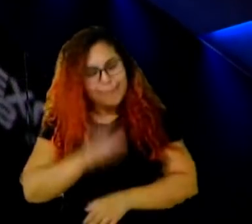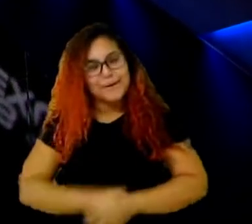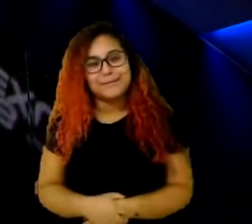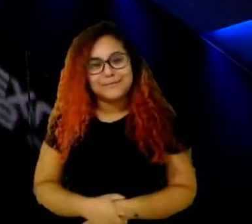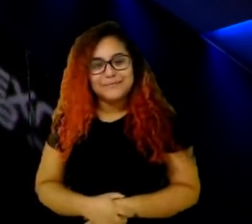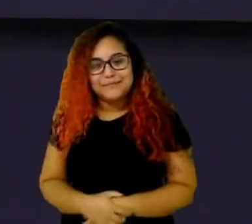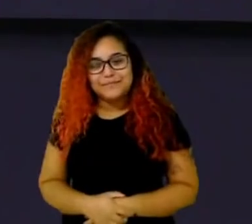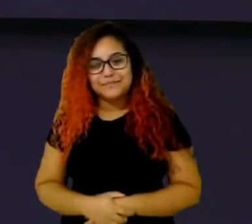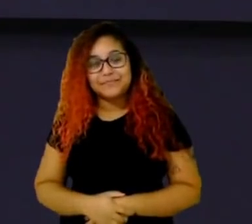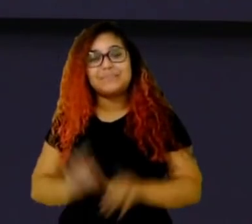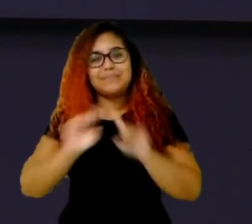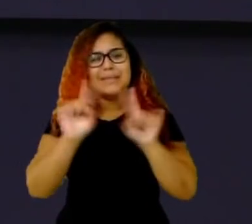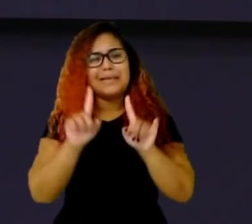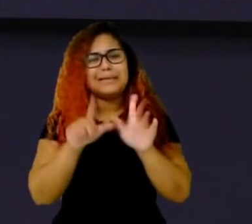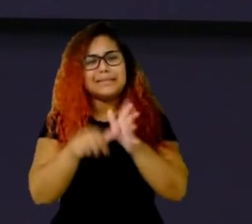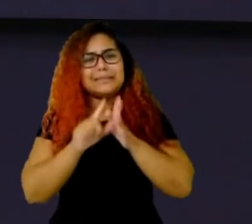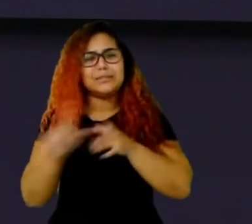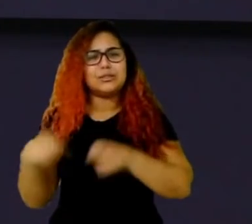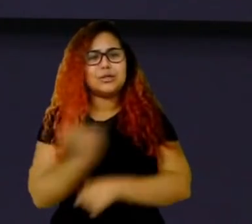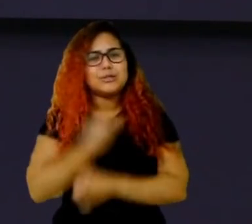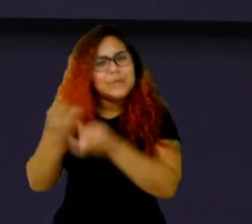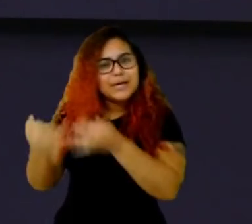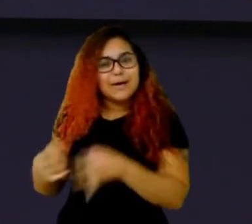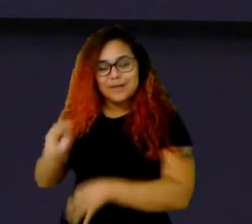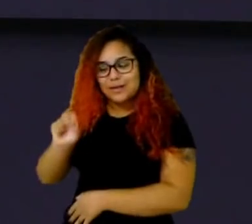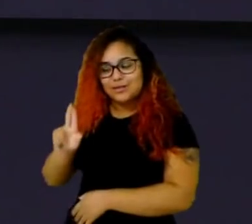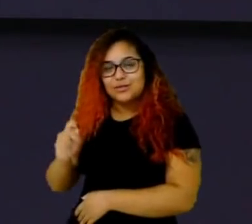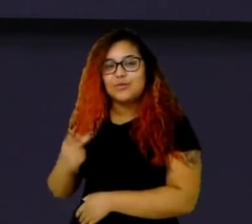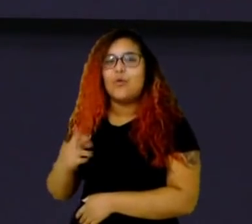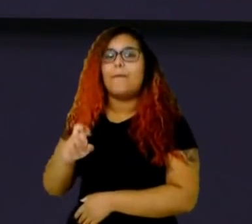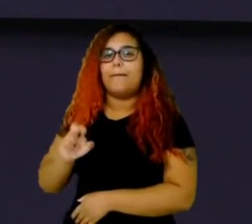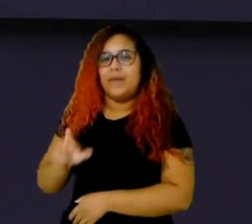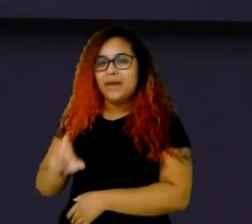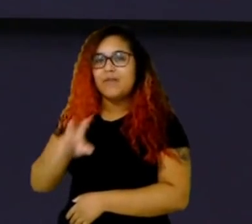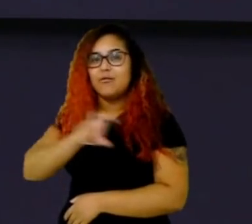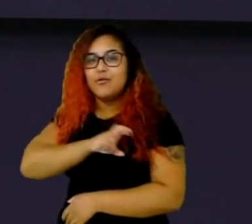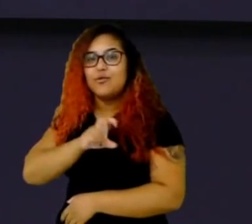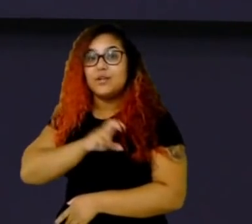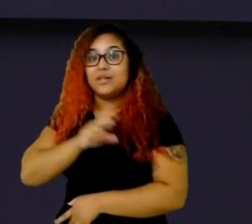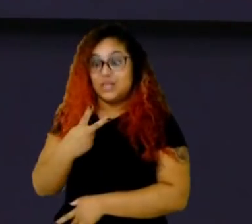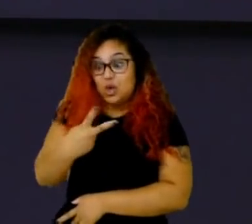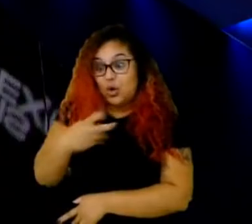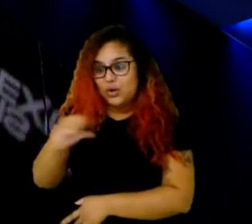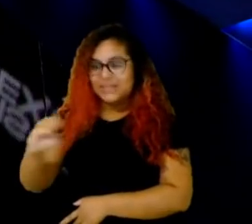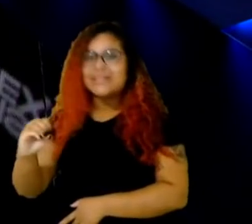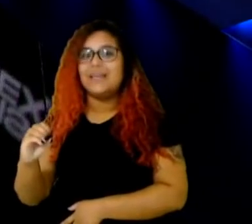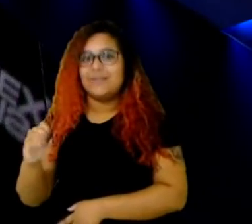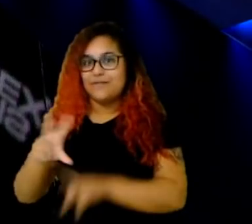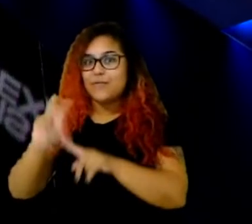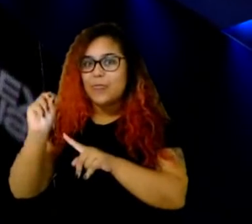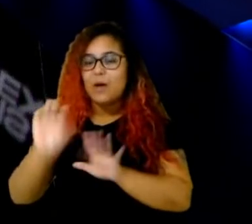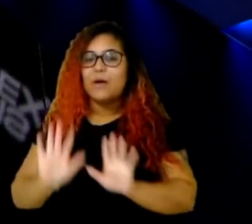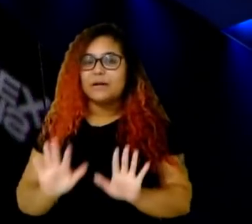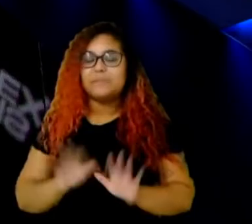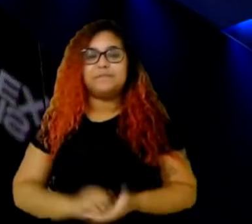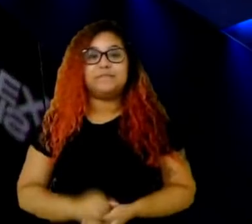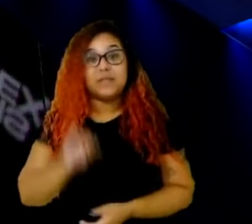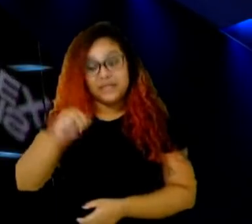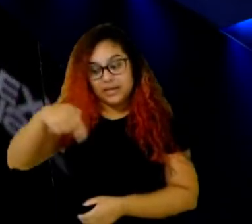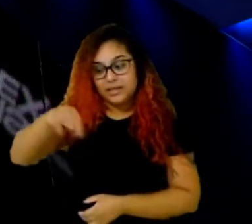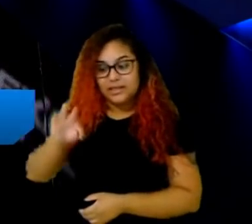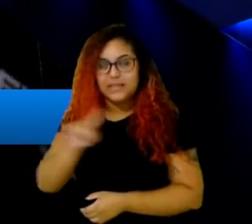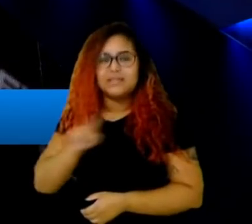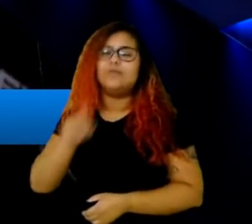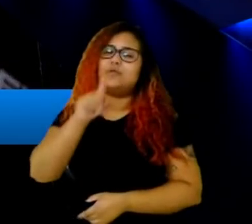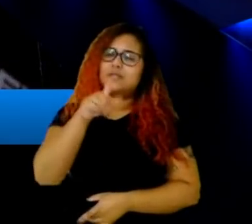da Superfúria que saiu aí 2x0 a semana, é o seguinte, cara, e NTZ, você foi um cara que passou ali por muito tempo da sua carreira, grande